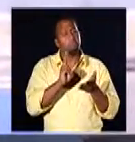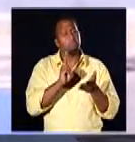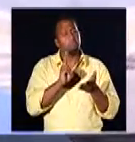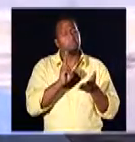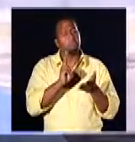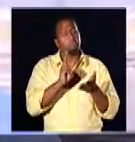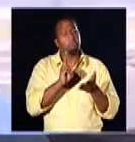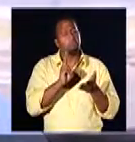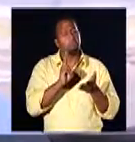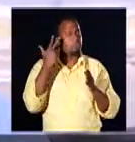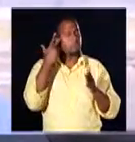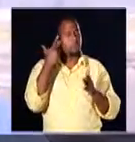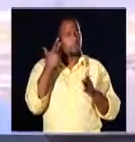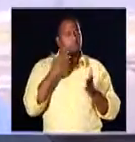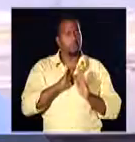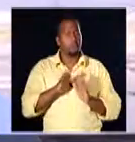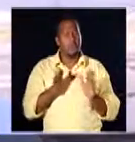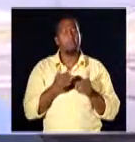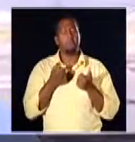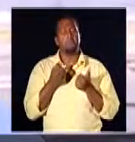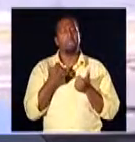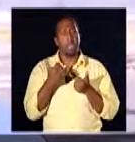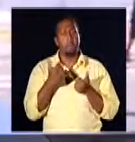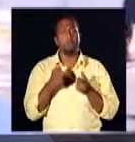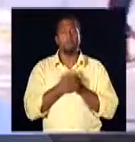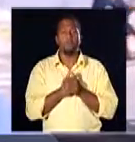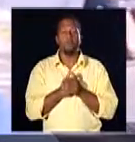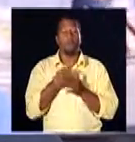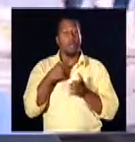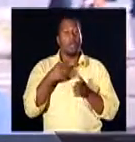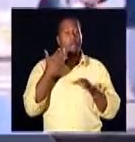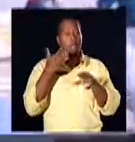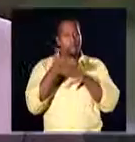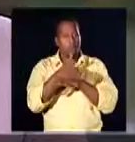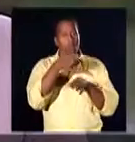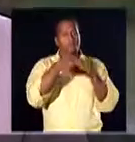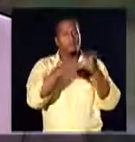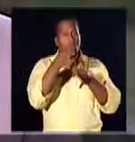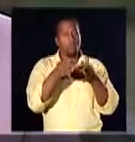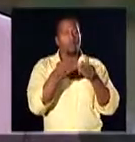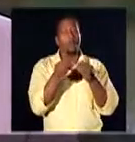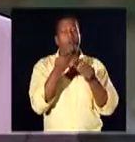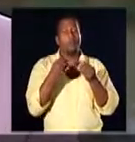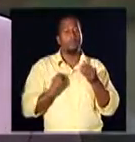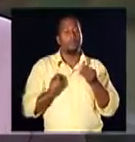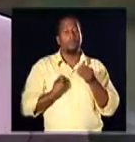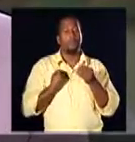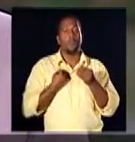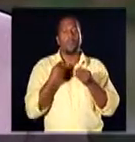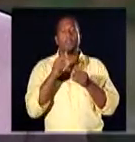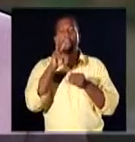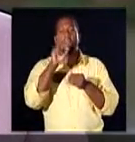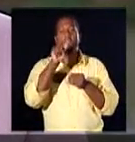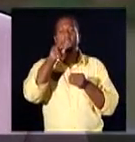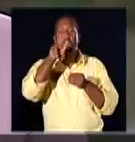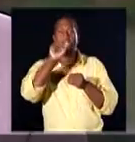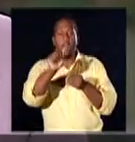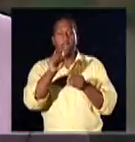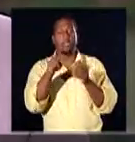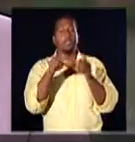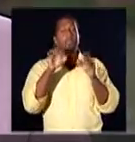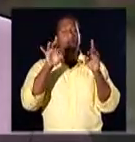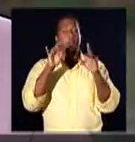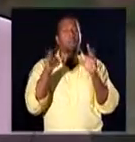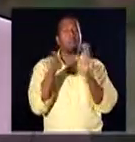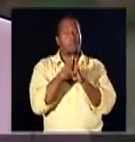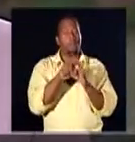faço alguma coisa assim, eles me aceitam em uma boa. Então, é tranquilo. Eu acho legal. Acesso à justiça e o funcionamento das varas